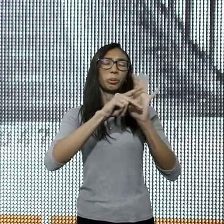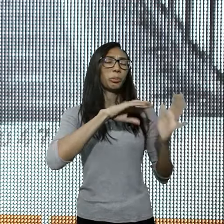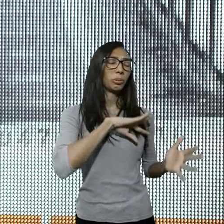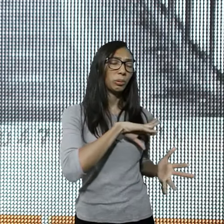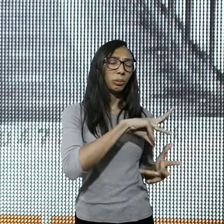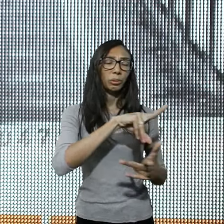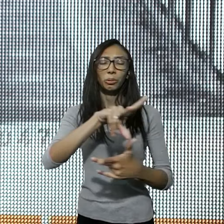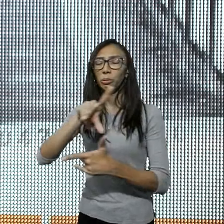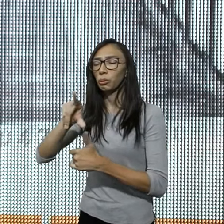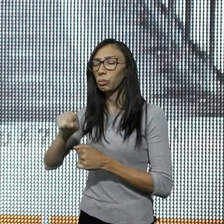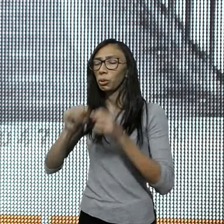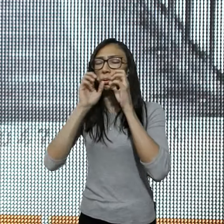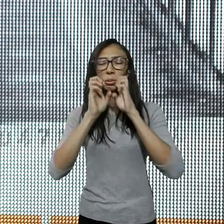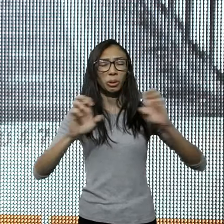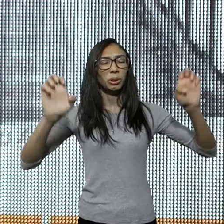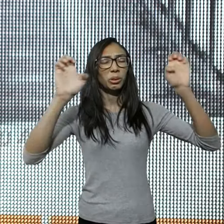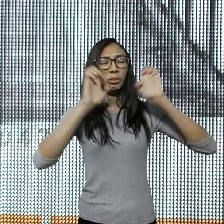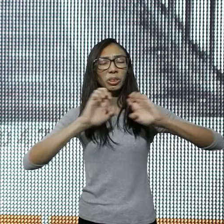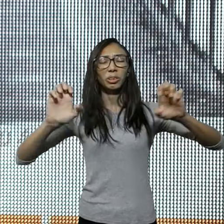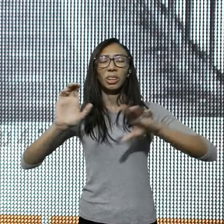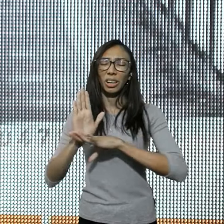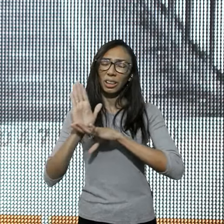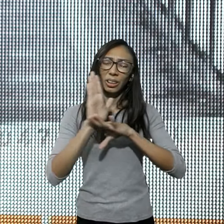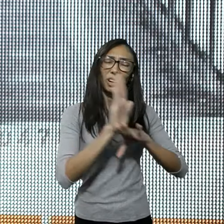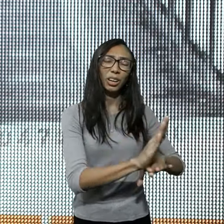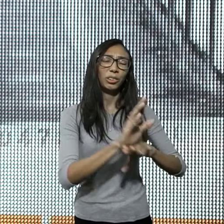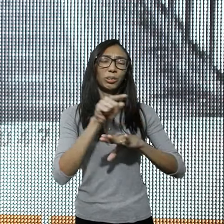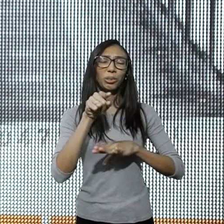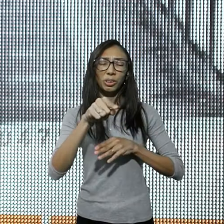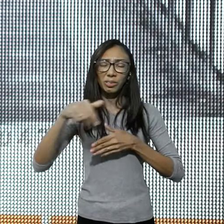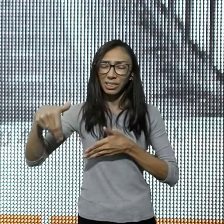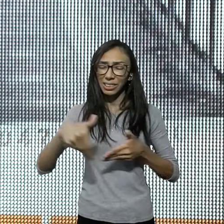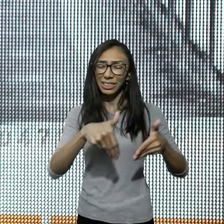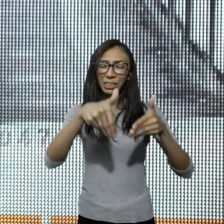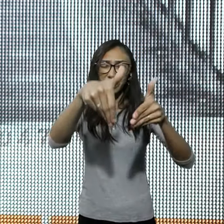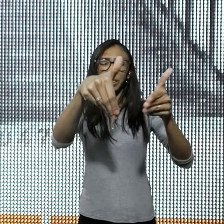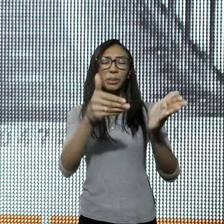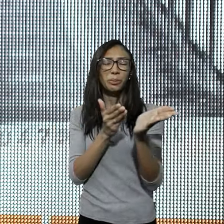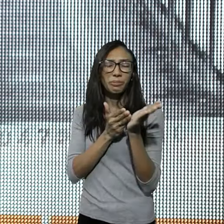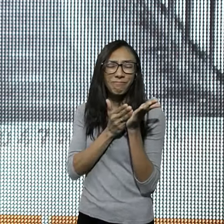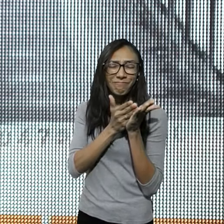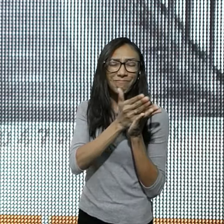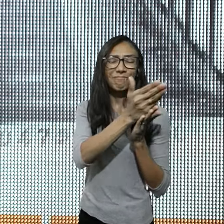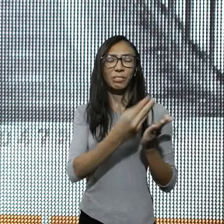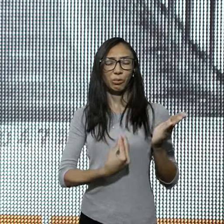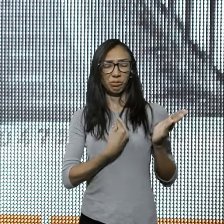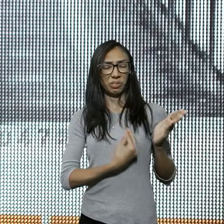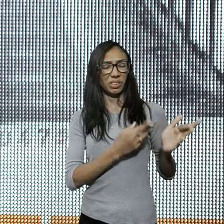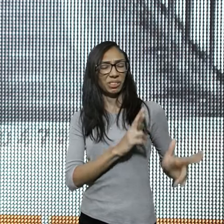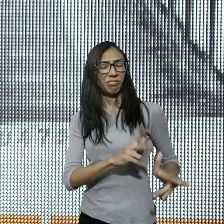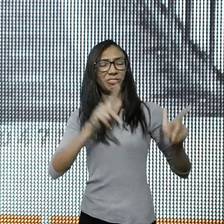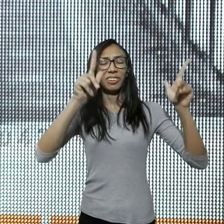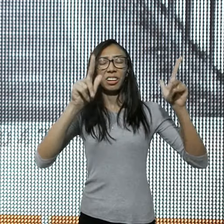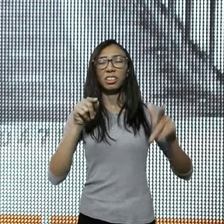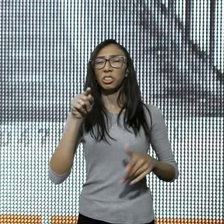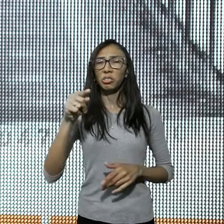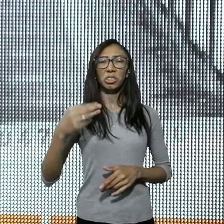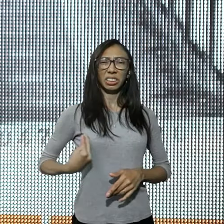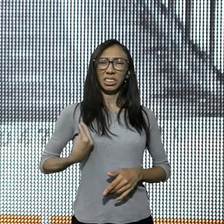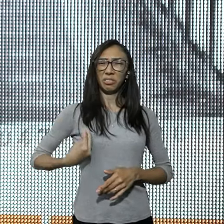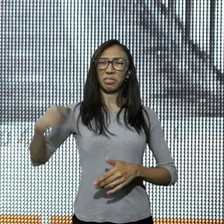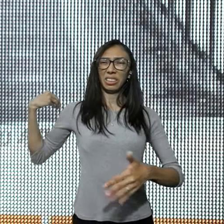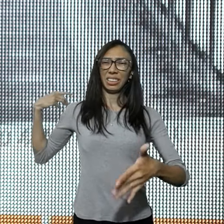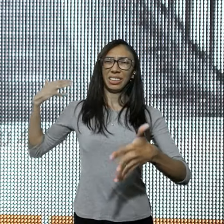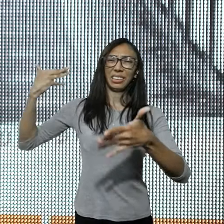terra, e que é capaz, de fazer você ir, por um caminho novo, diferente, ei, eu não sei, como você tem vivido, até